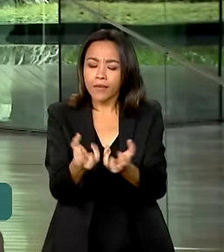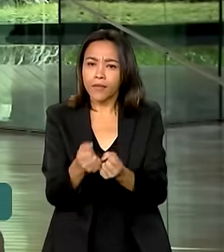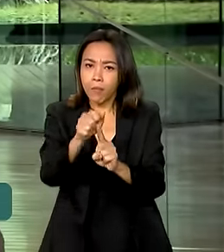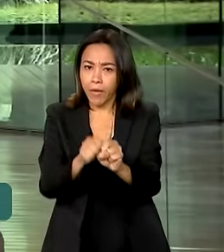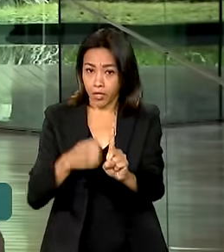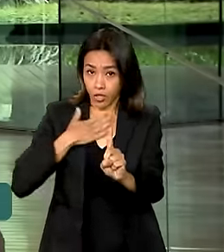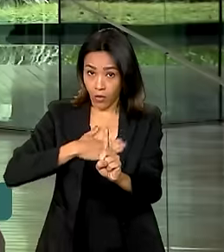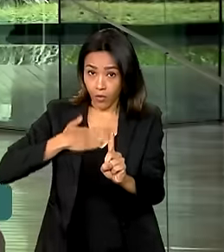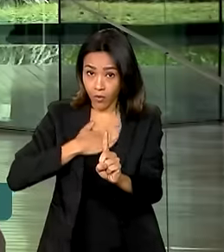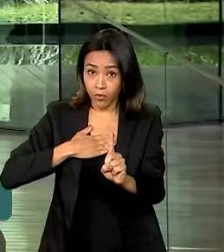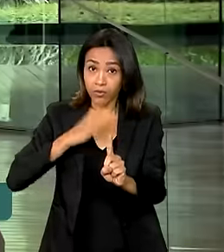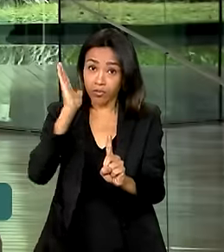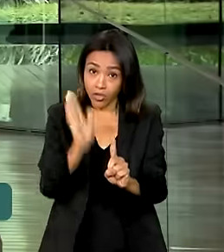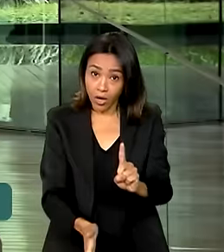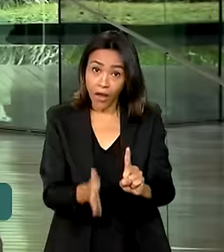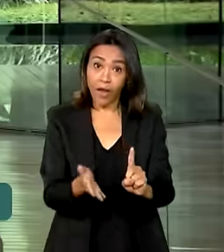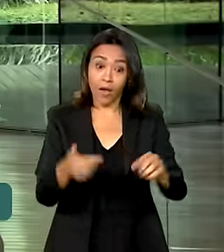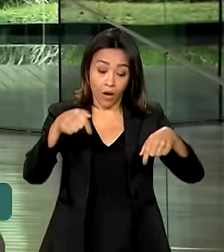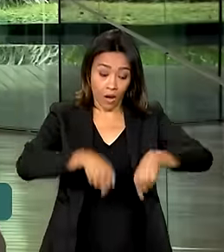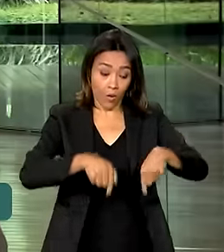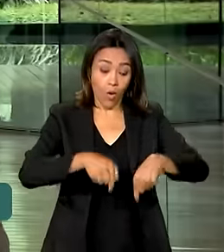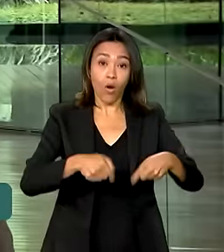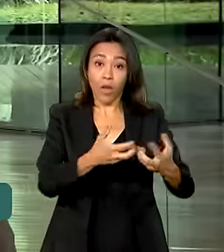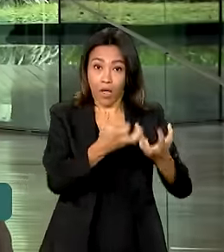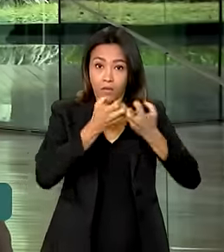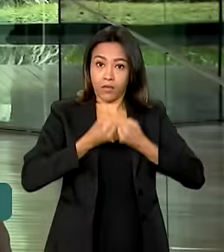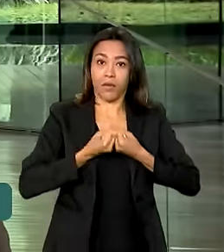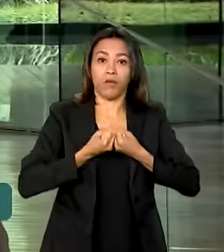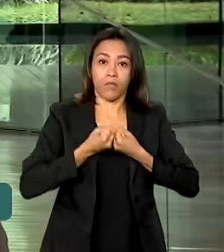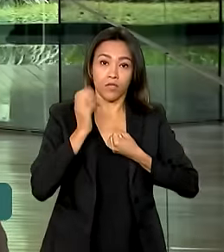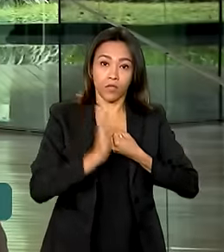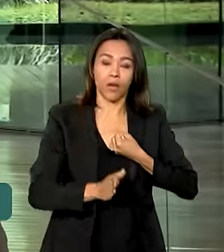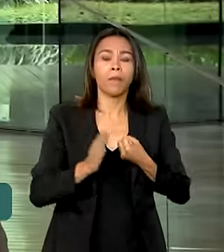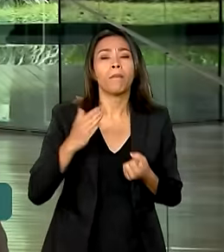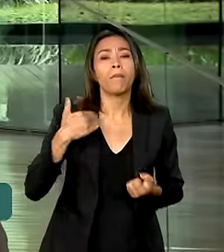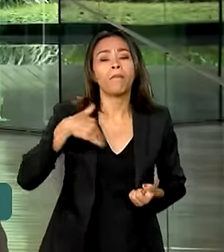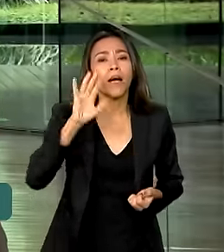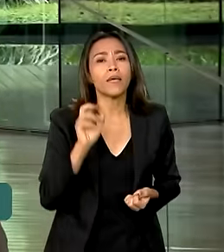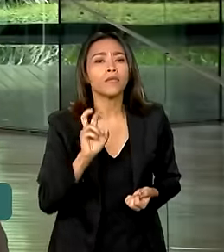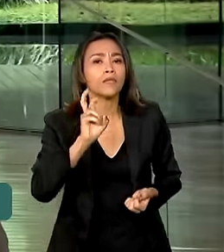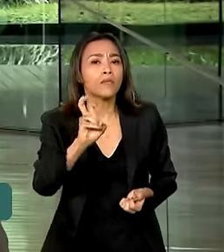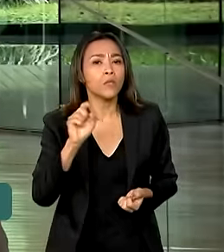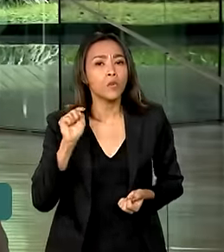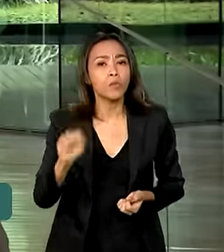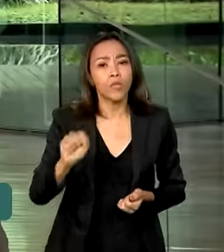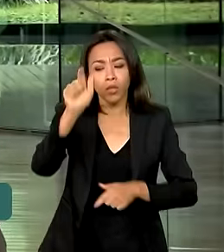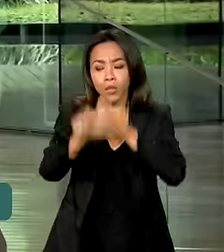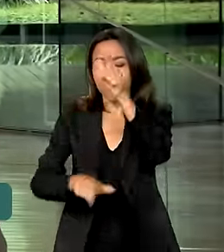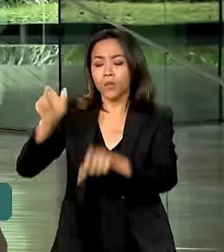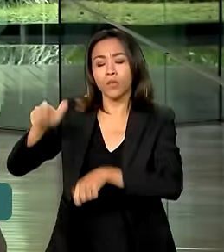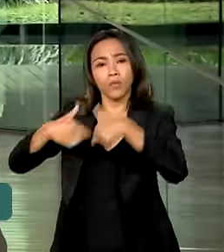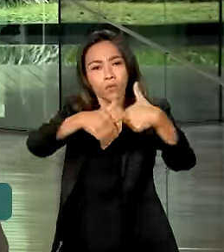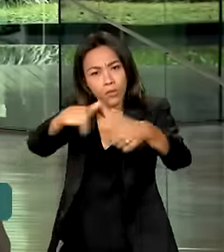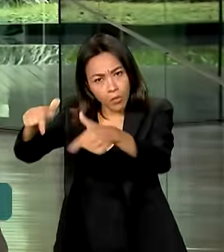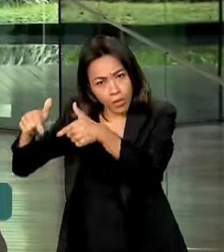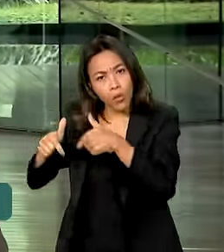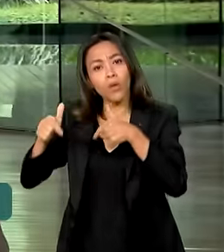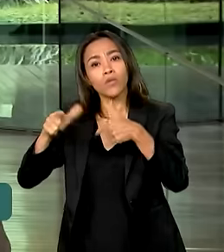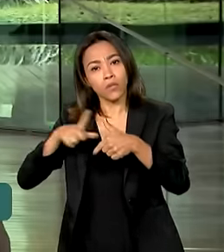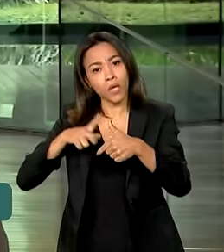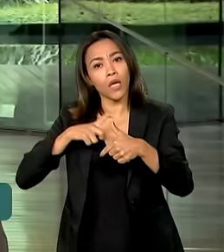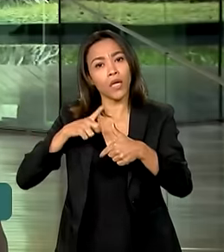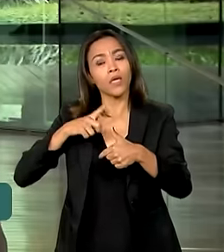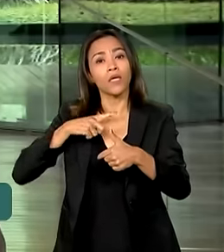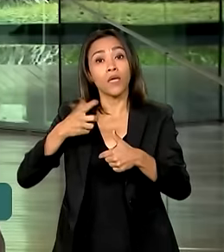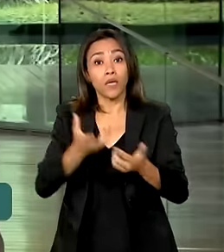já vai poder receber o abono a partir de agora. Mais de 5 mil trabalhadores são beneficiados com